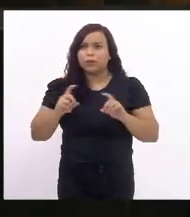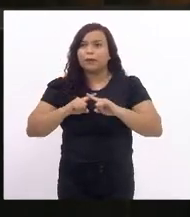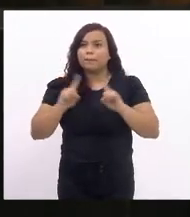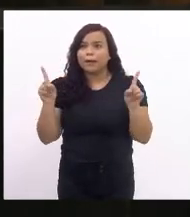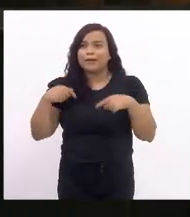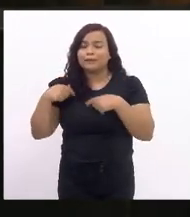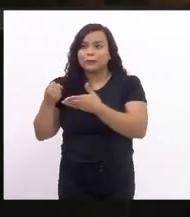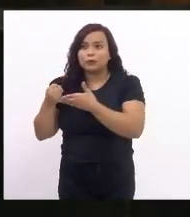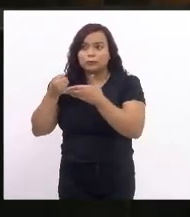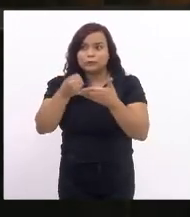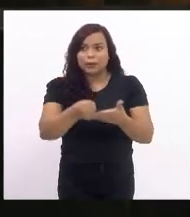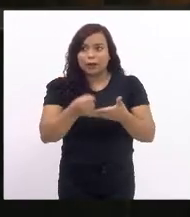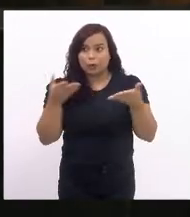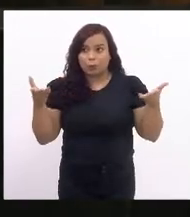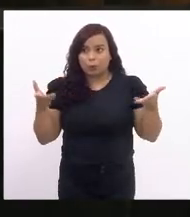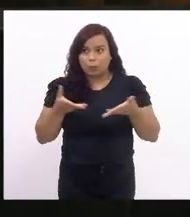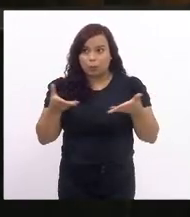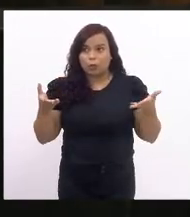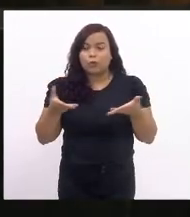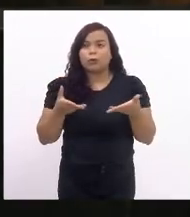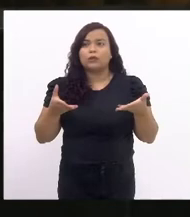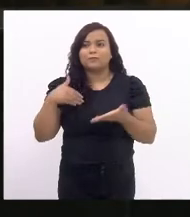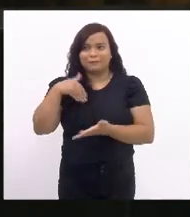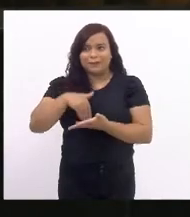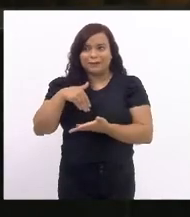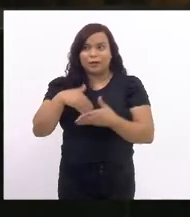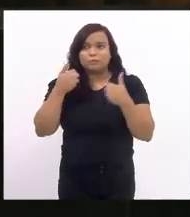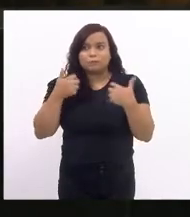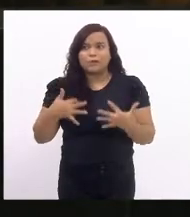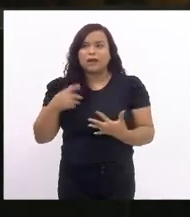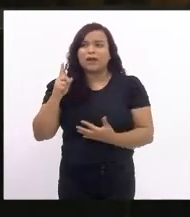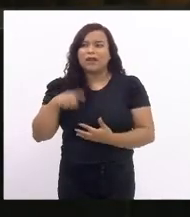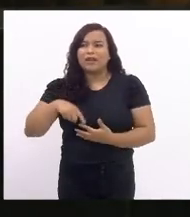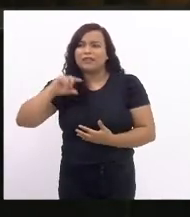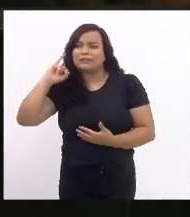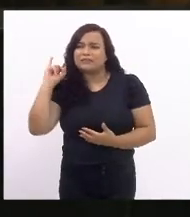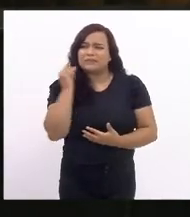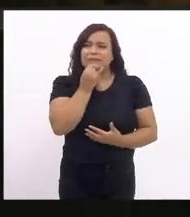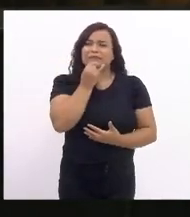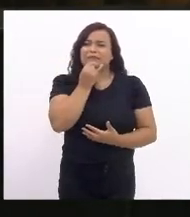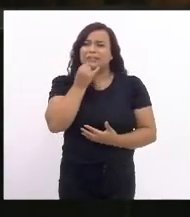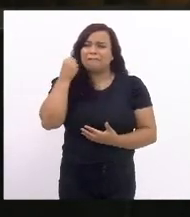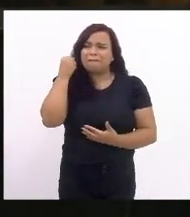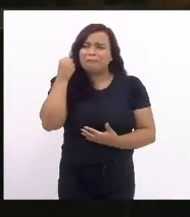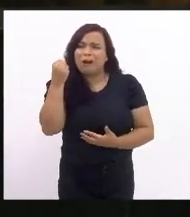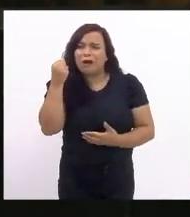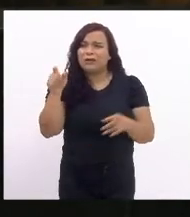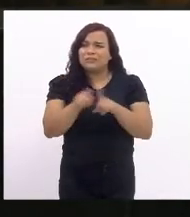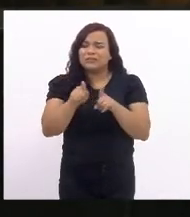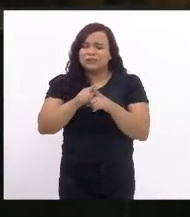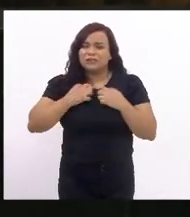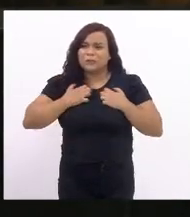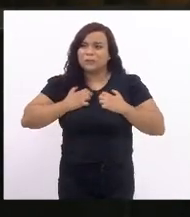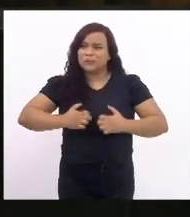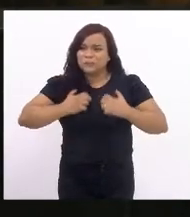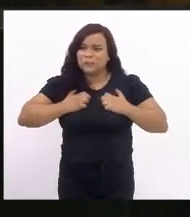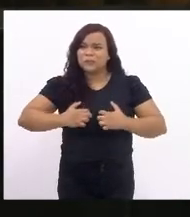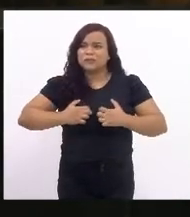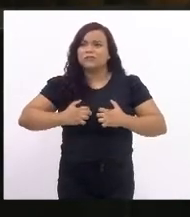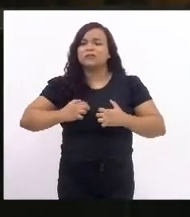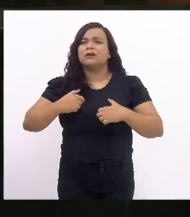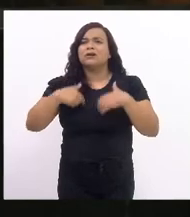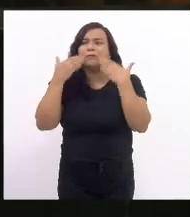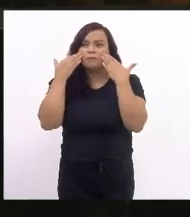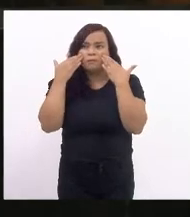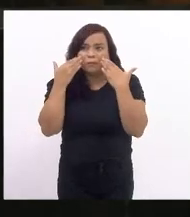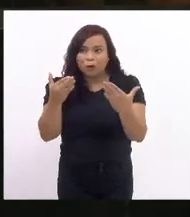trago agora no expediente final é com tamanha tristeza e indignação que eu venho mostrar